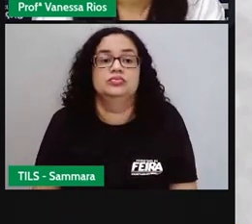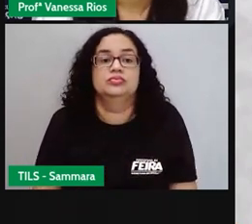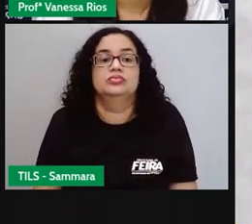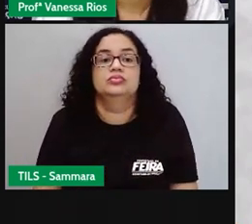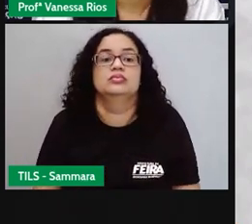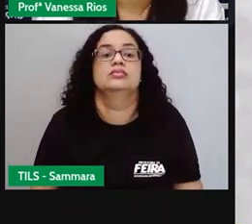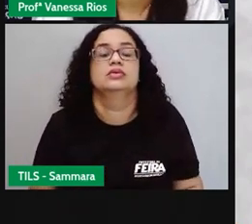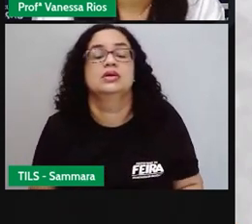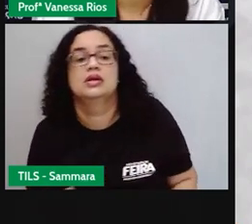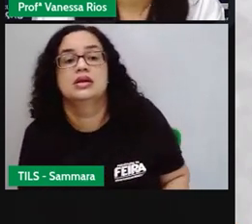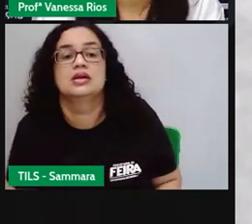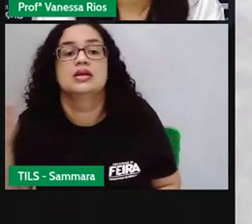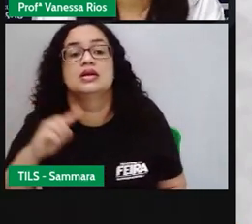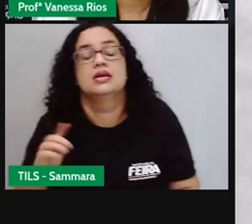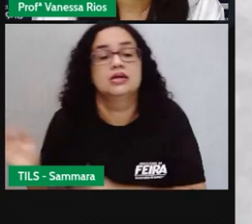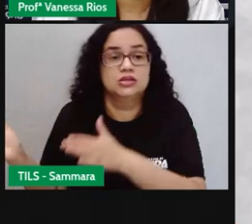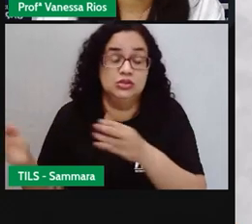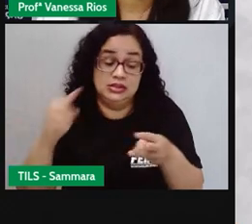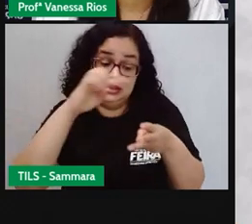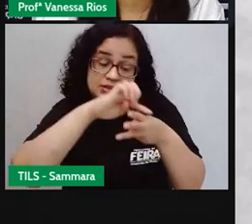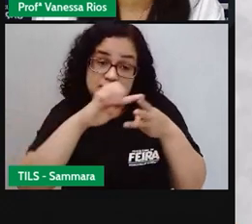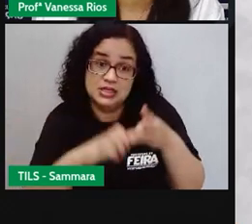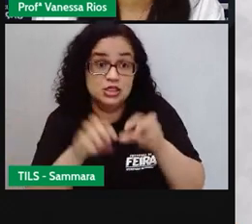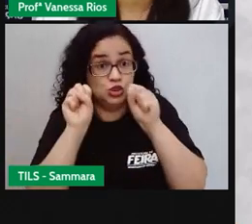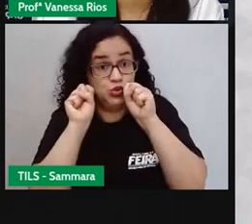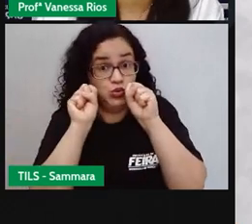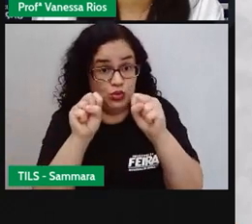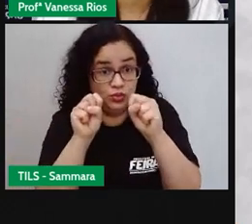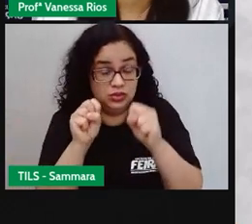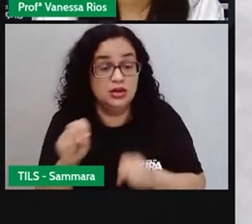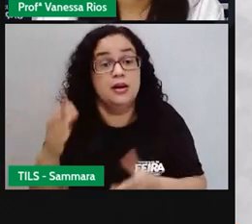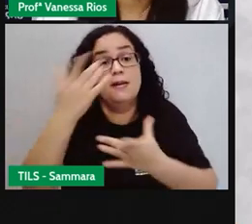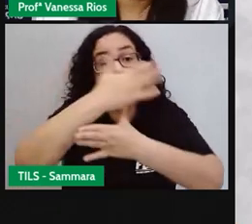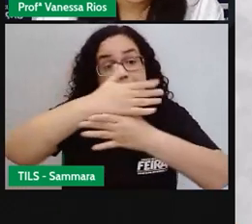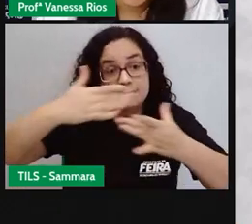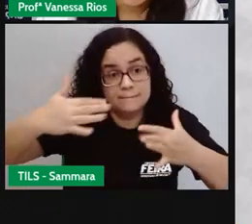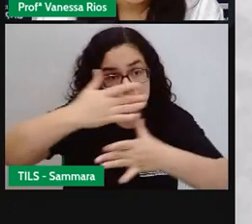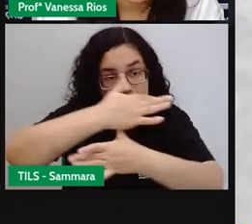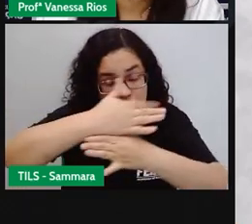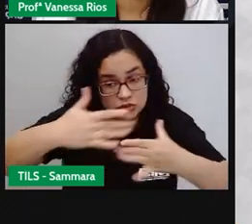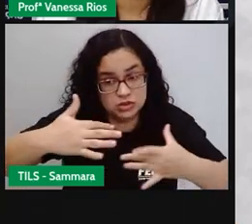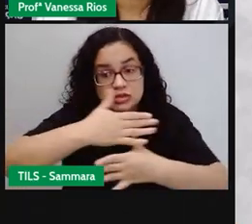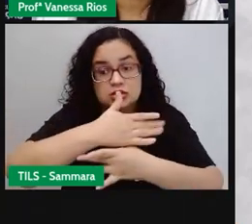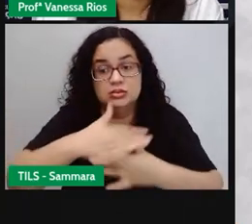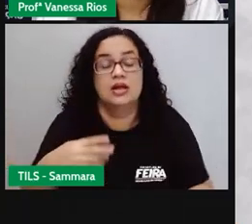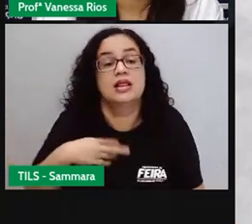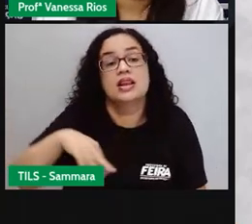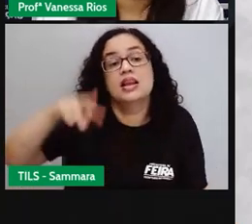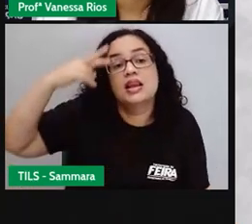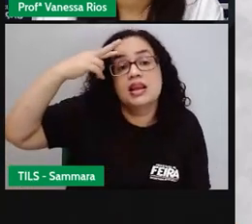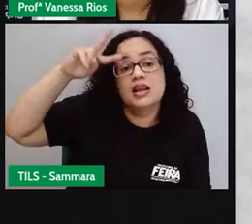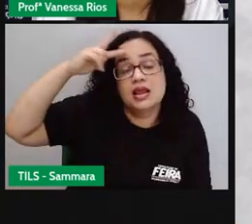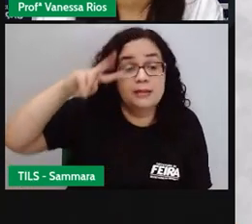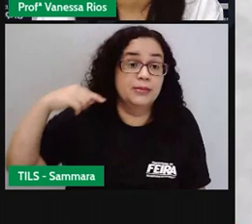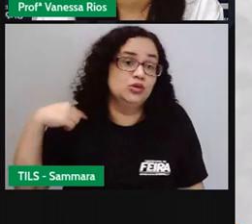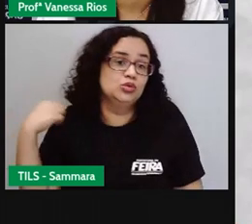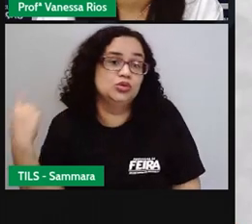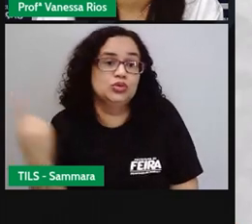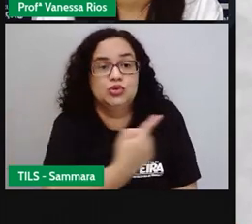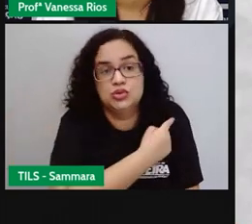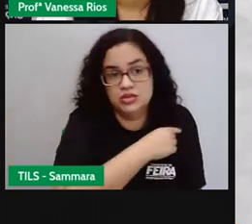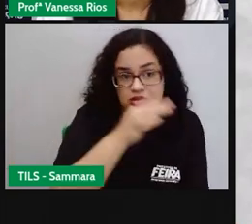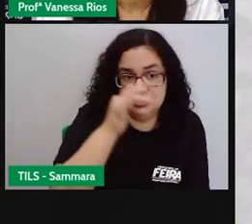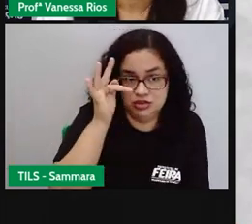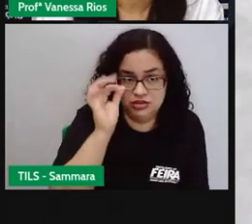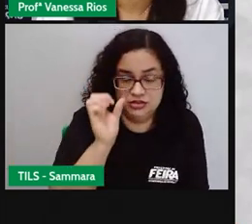E aí a gente traz esses mesmos três poderes para os municípios. E a gente lembra aí a do nosso, né, de Feira